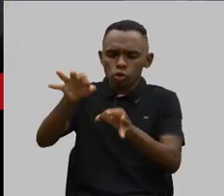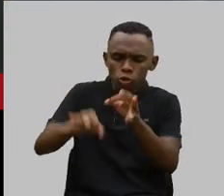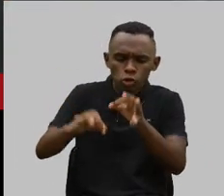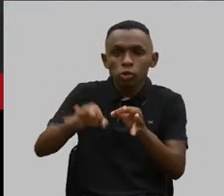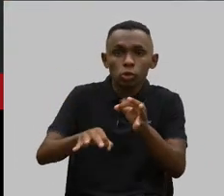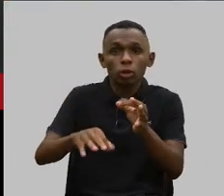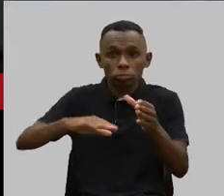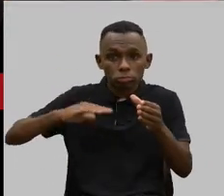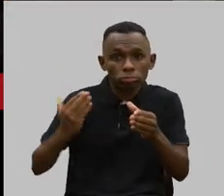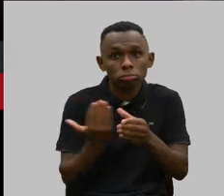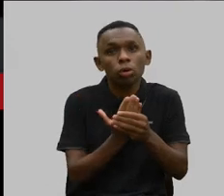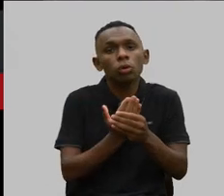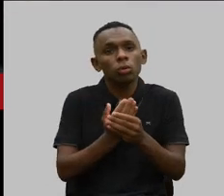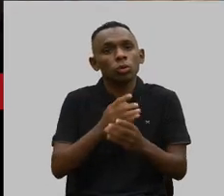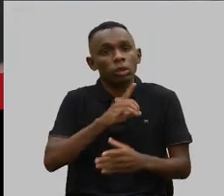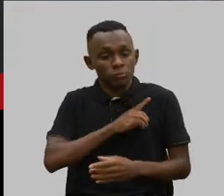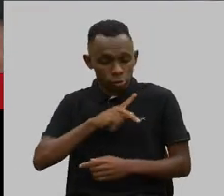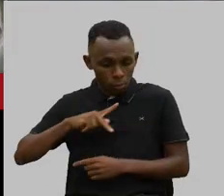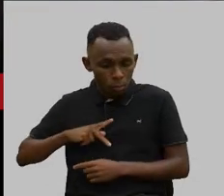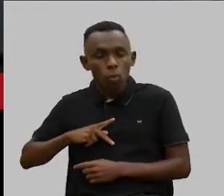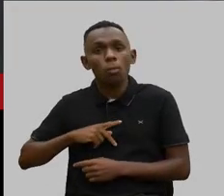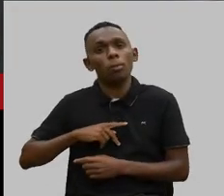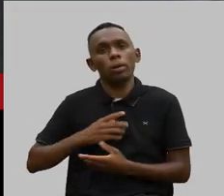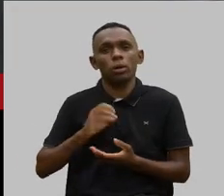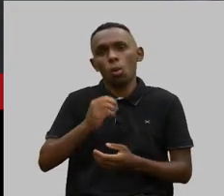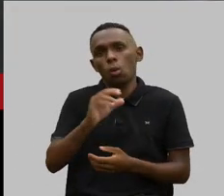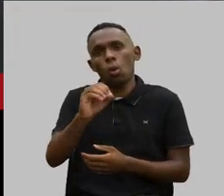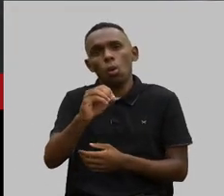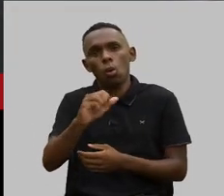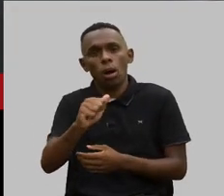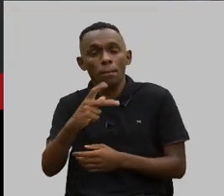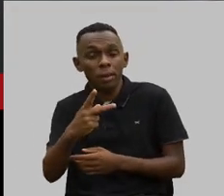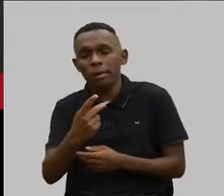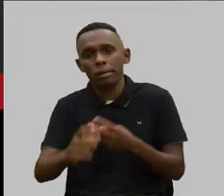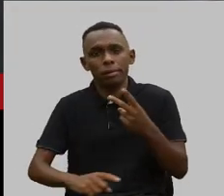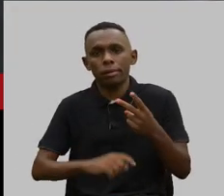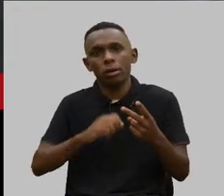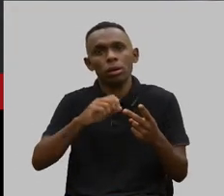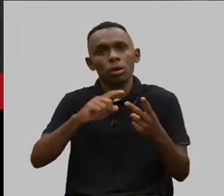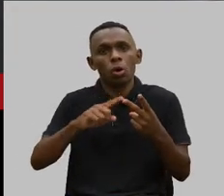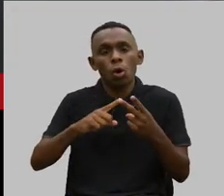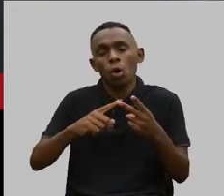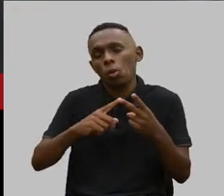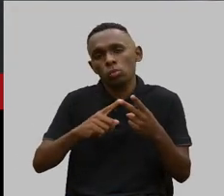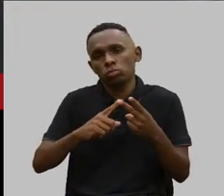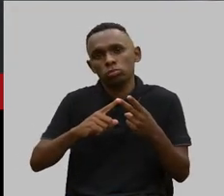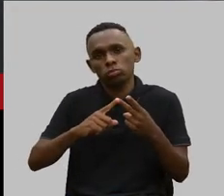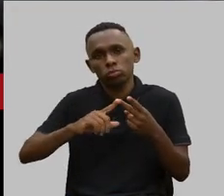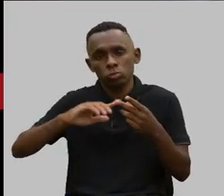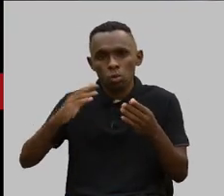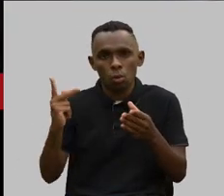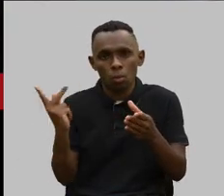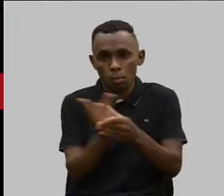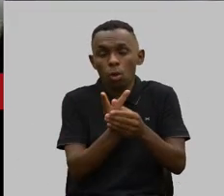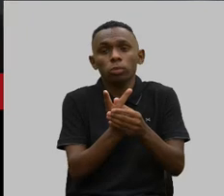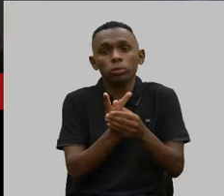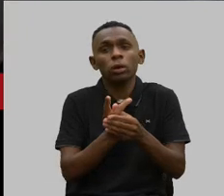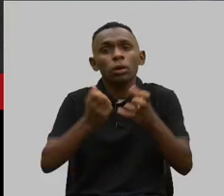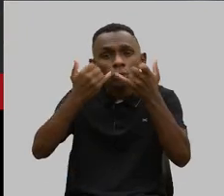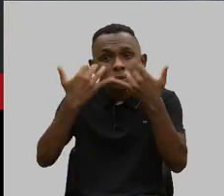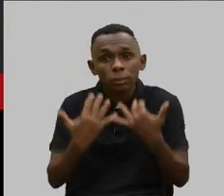Defensoria Pública aprecia, quando a OAB aprecia, quando os PROCONs apreciam. Então, eu vou tomar um tempinho para falar o que